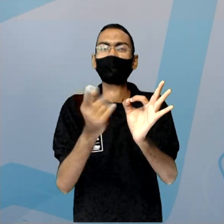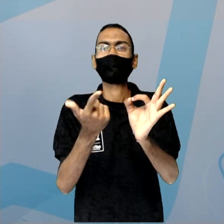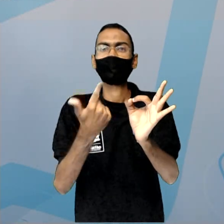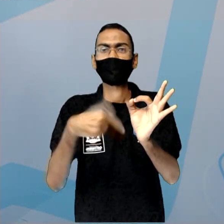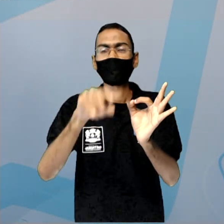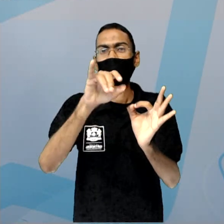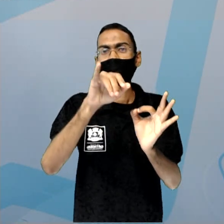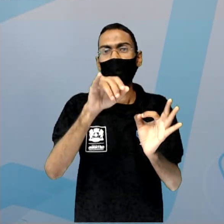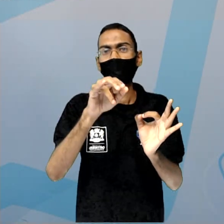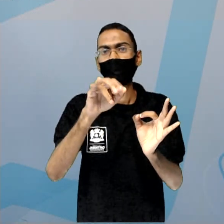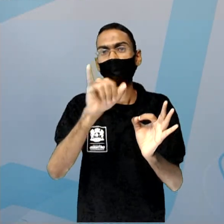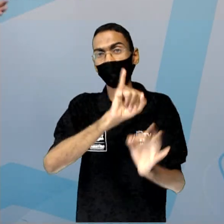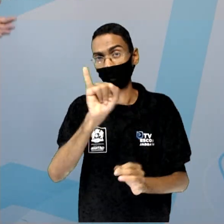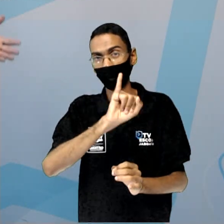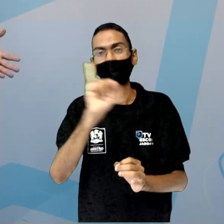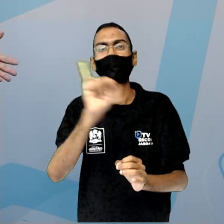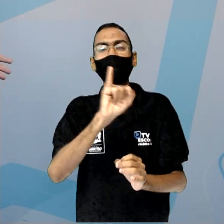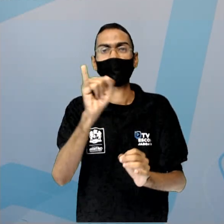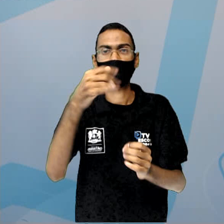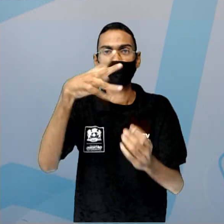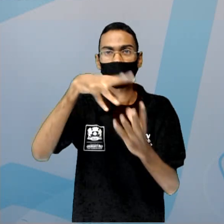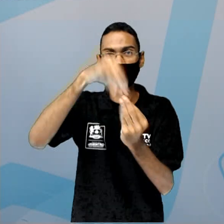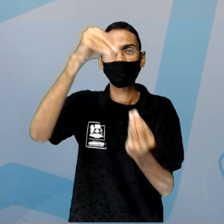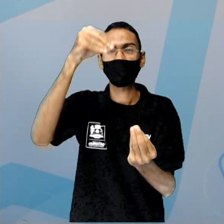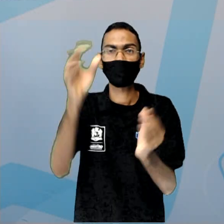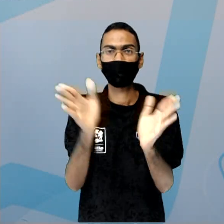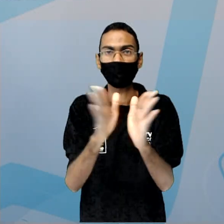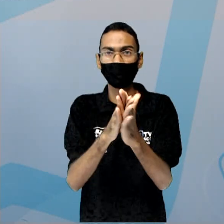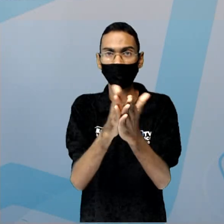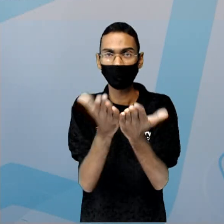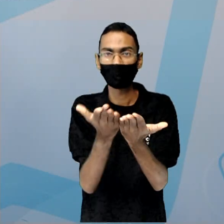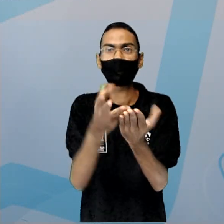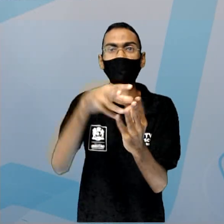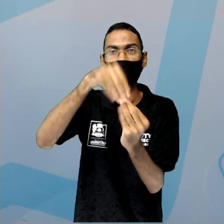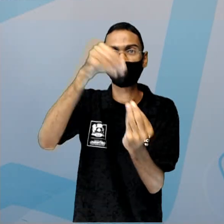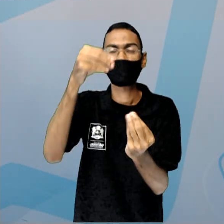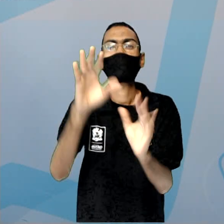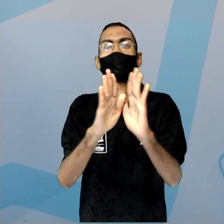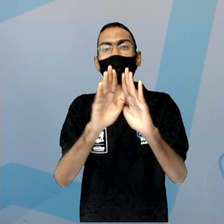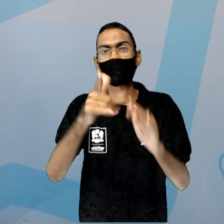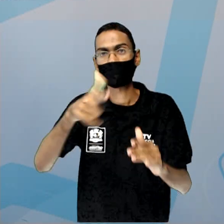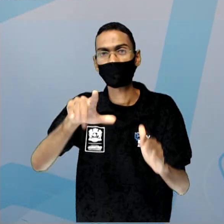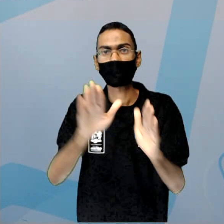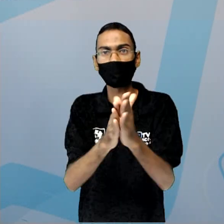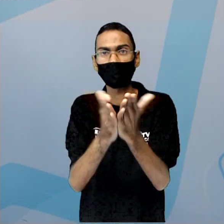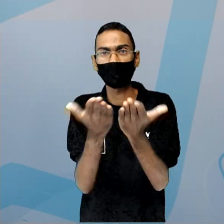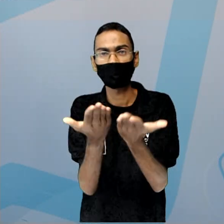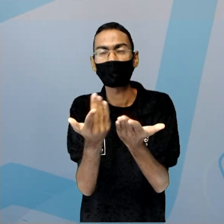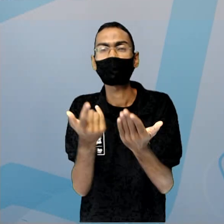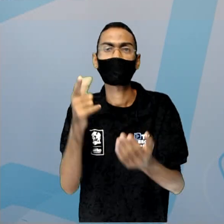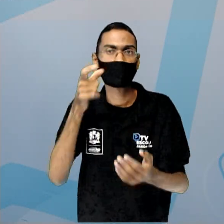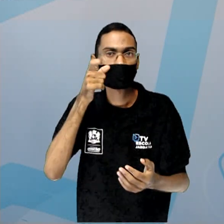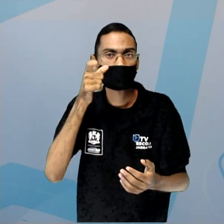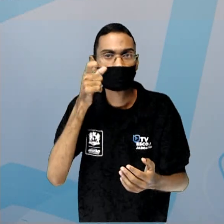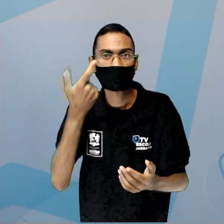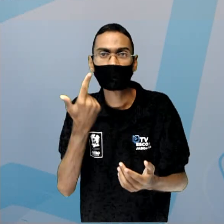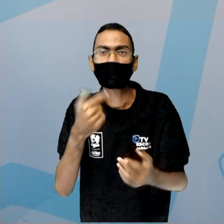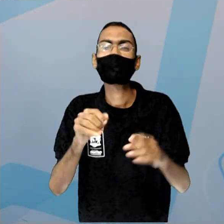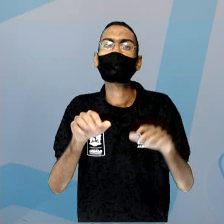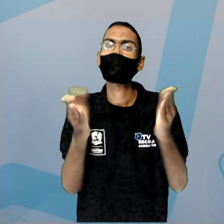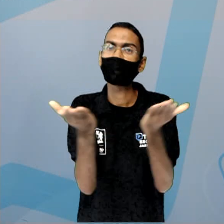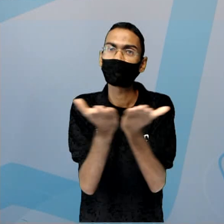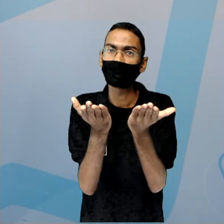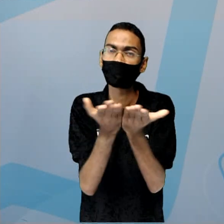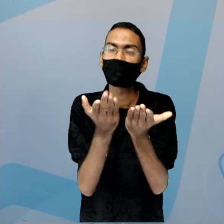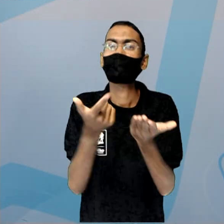o Espiritismo, primeiro com o Livro dos Espíritos e depois um outro livro importante e interessante, que é o Evangelho segundo o